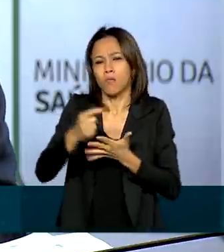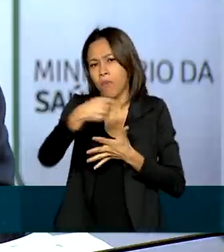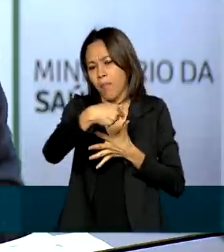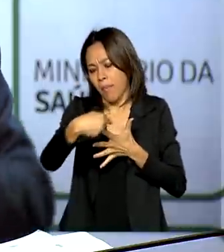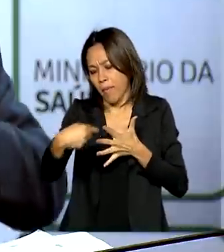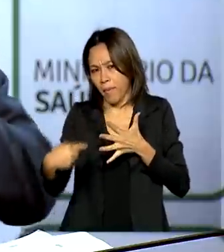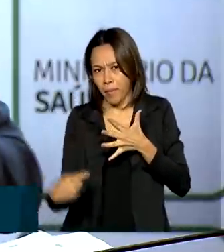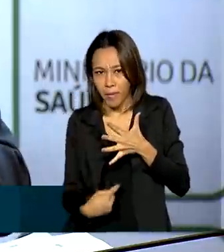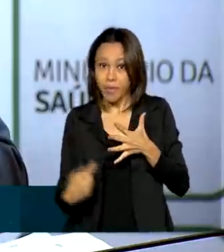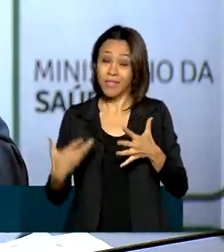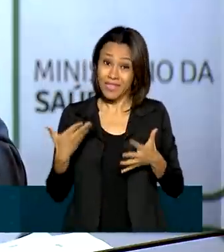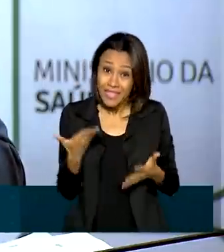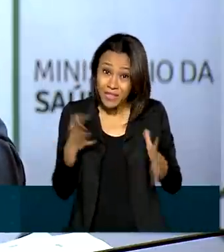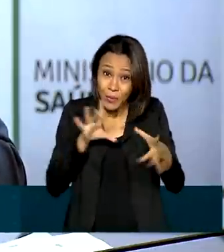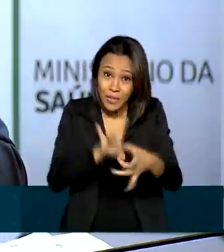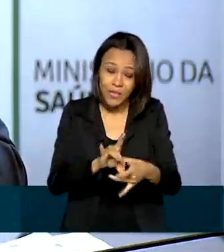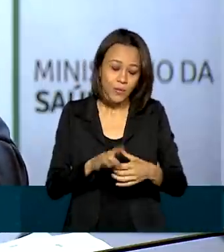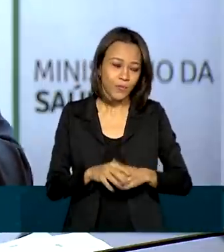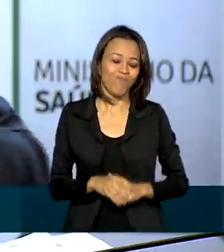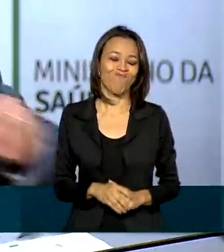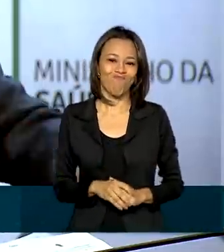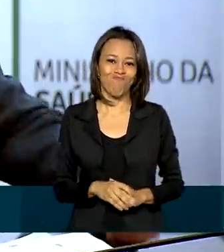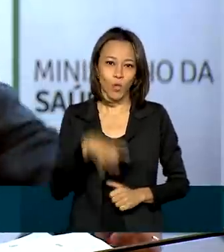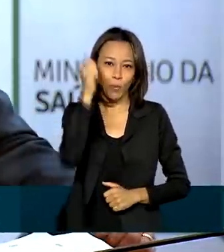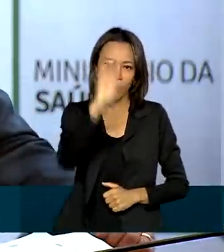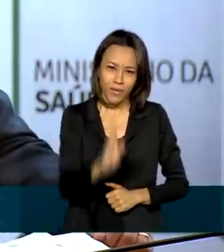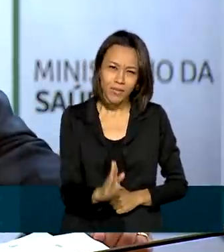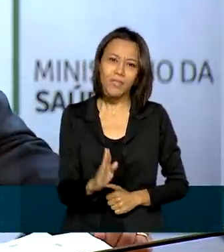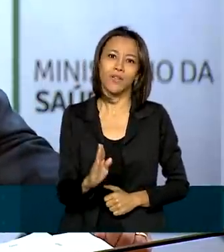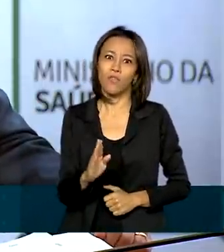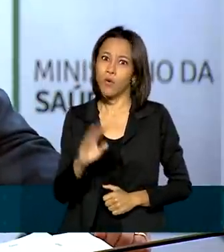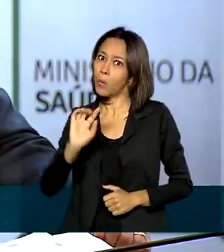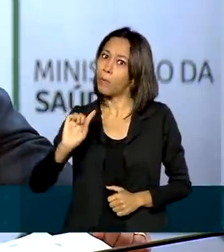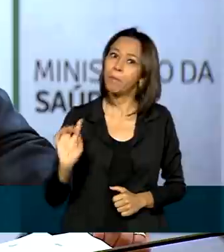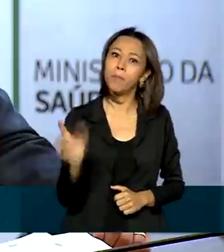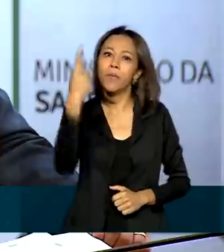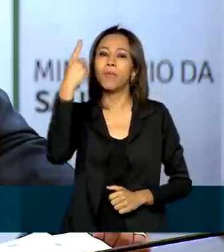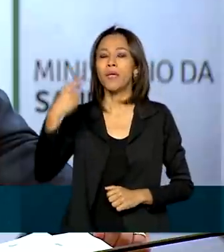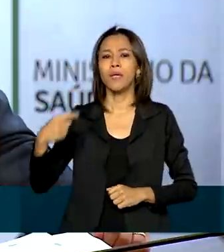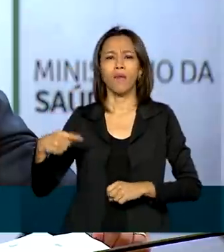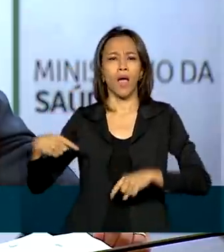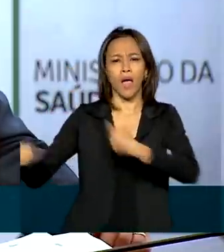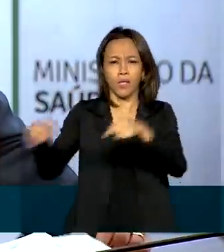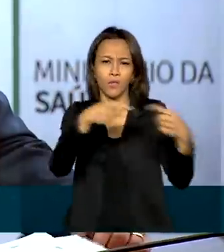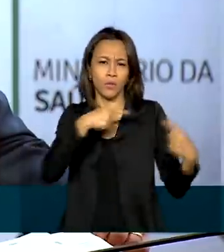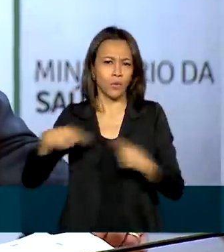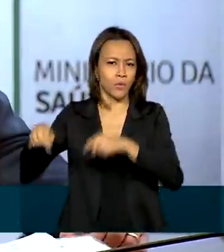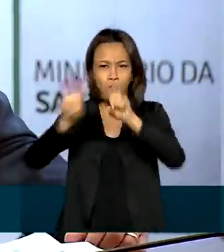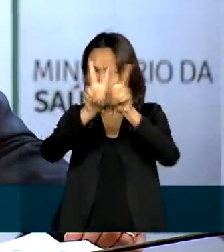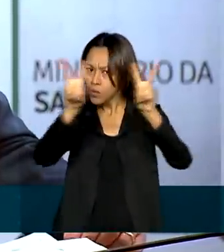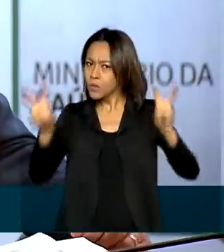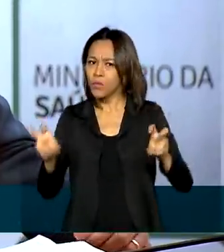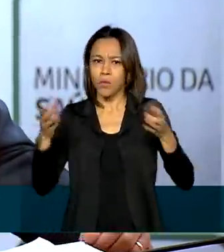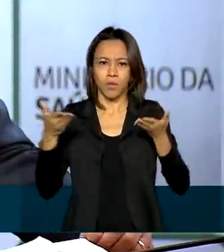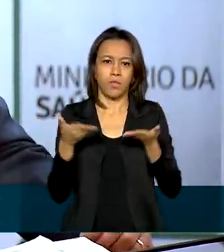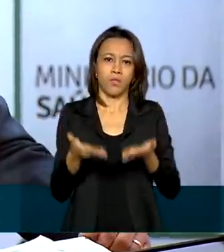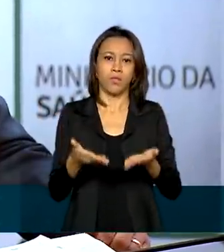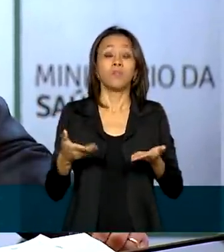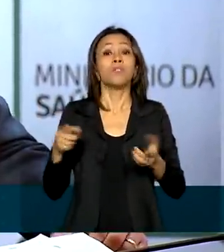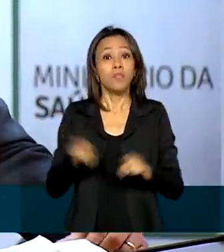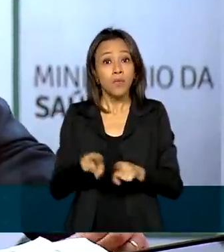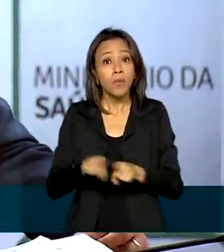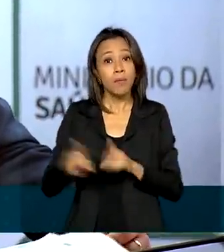desse contexto, o Brasil foi um dos pioneiros nessa discussão e na preparação de medidas efetivas